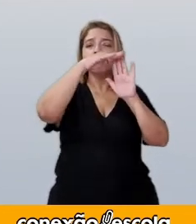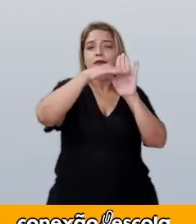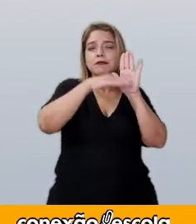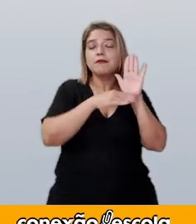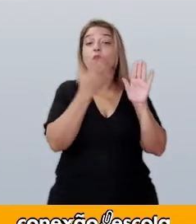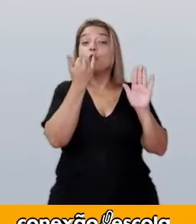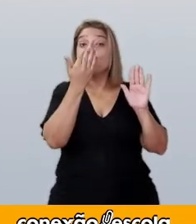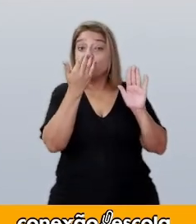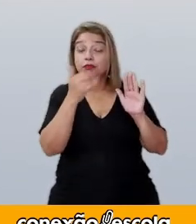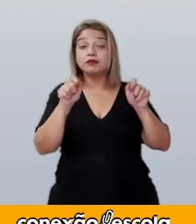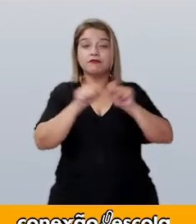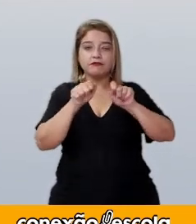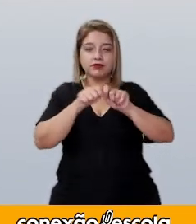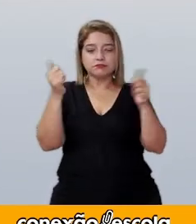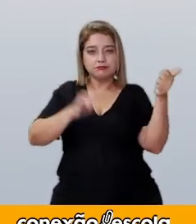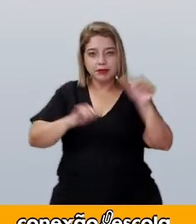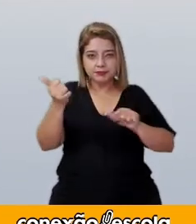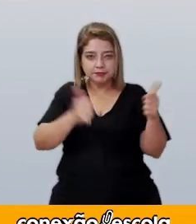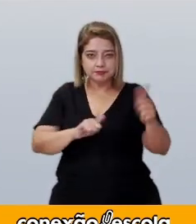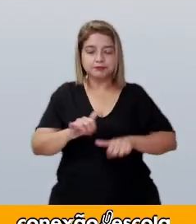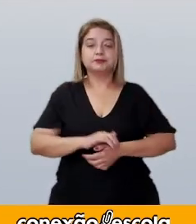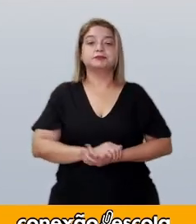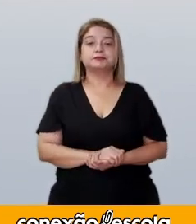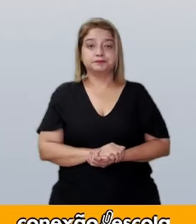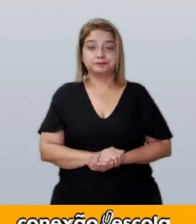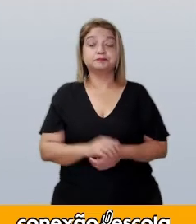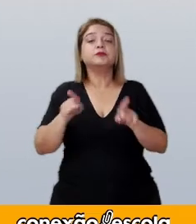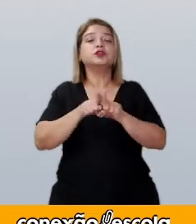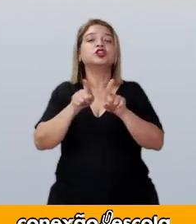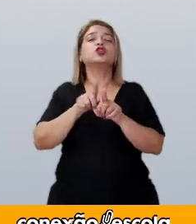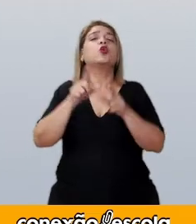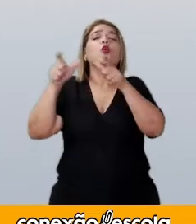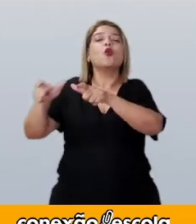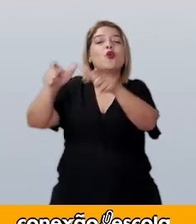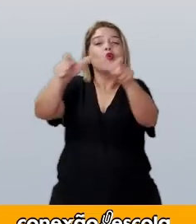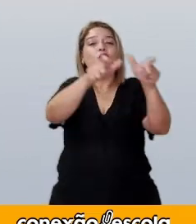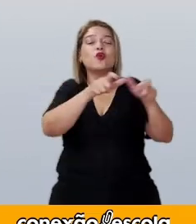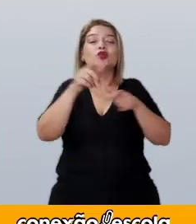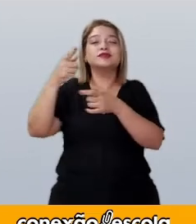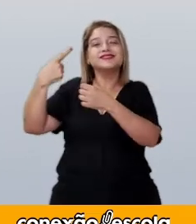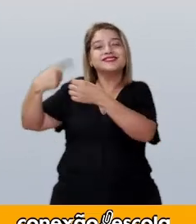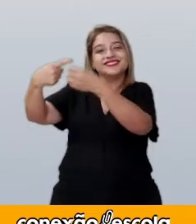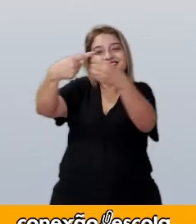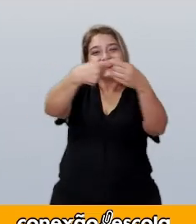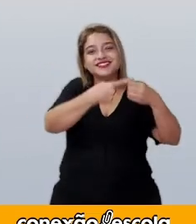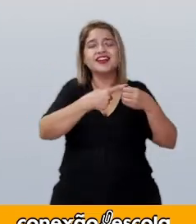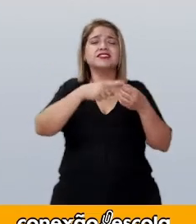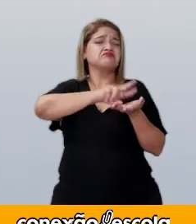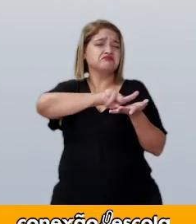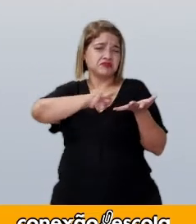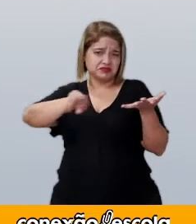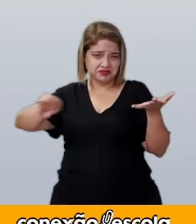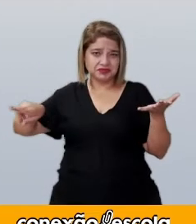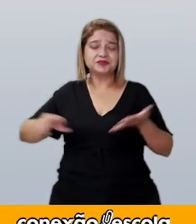culinárias, guias de cidades, entre outros.